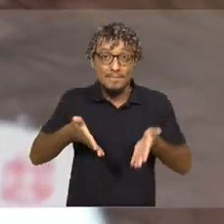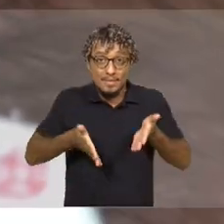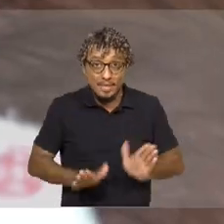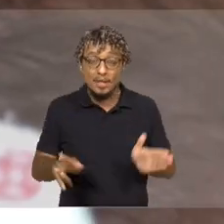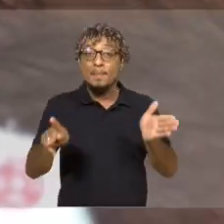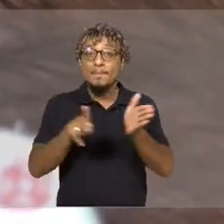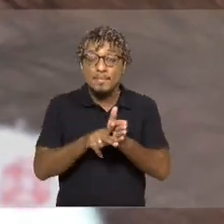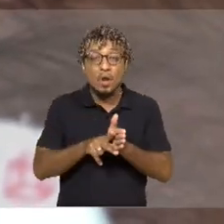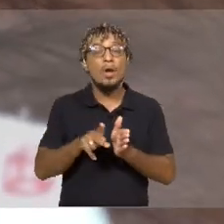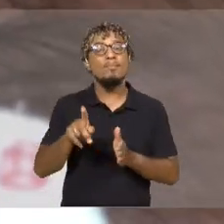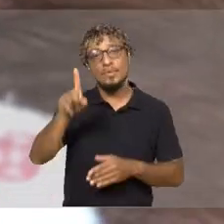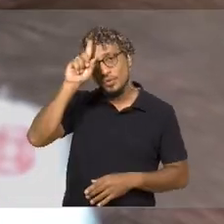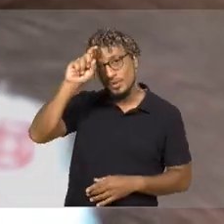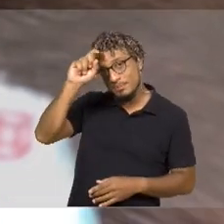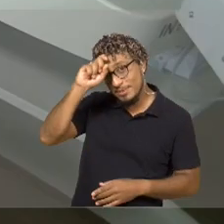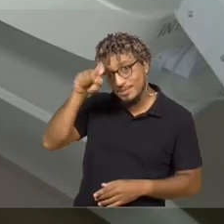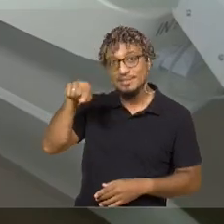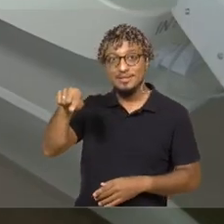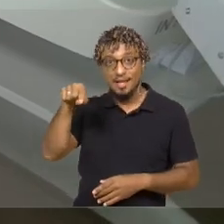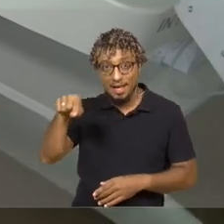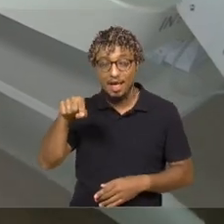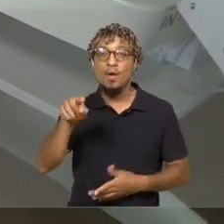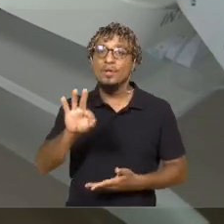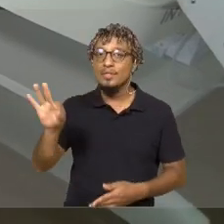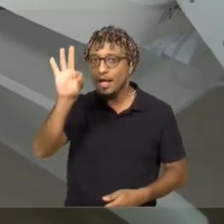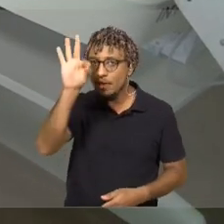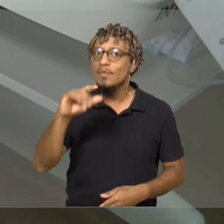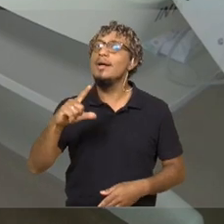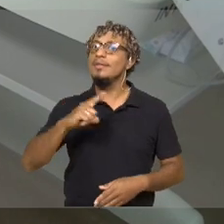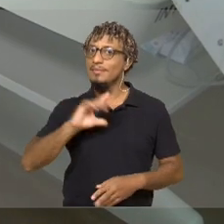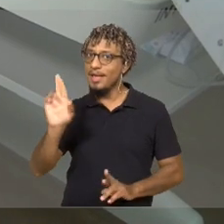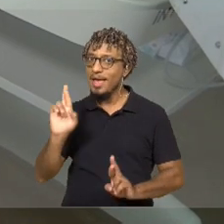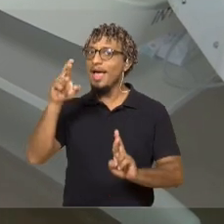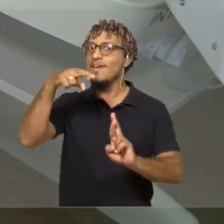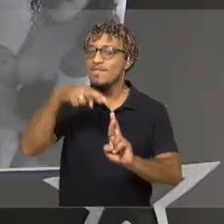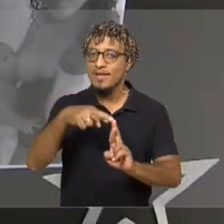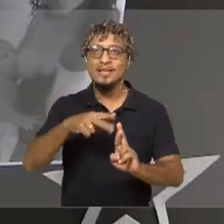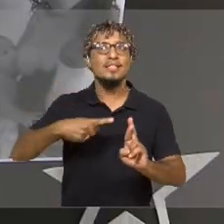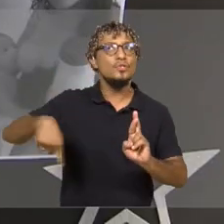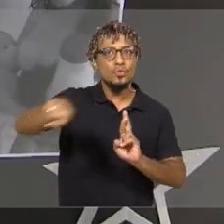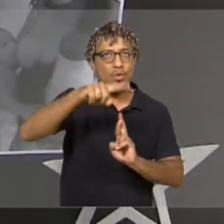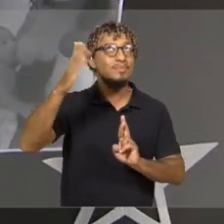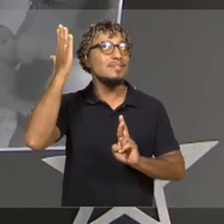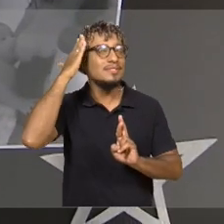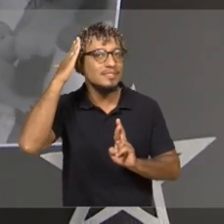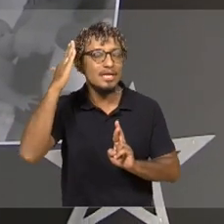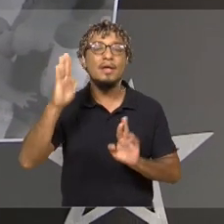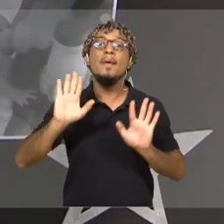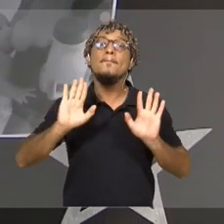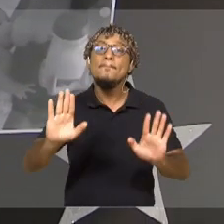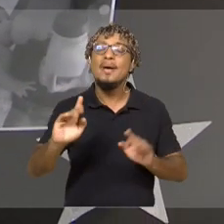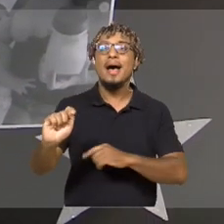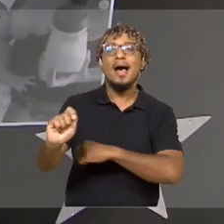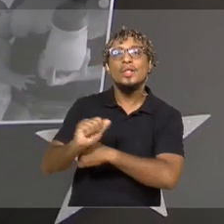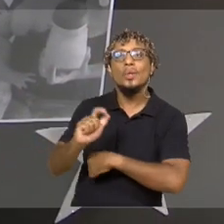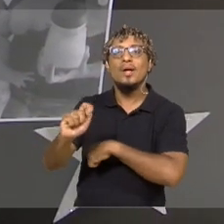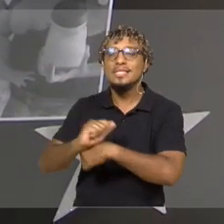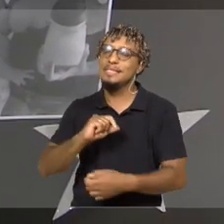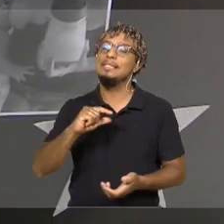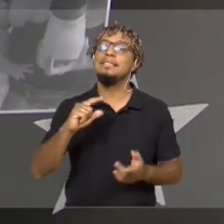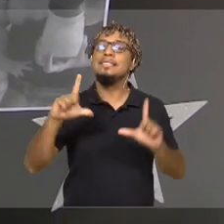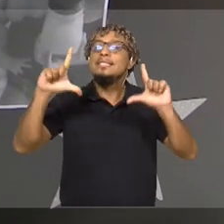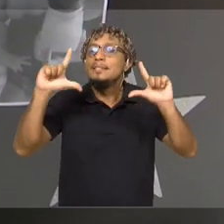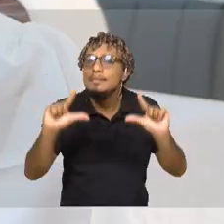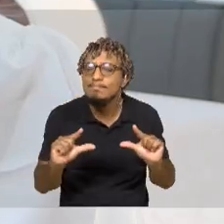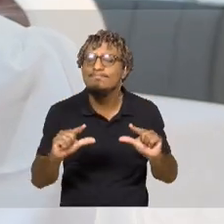leite do hospital são referência na assistência a mães e bebês prematuros. Mas o número de doações não suple a demanda.